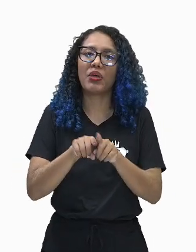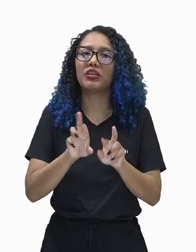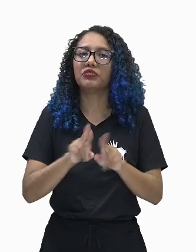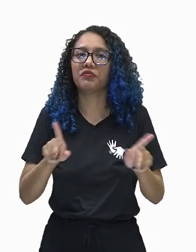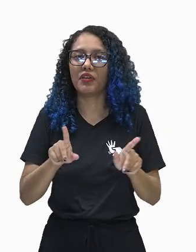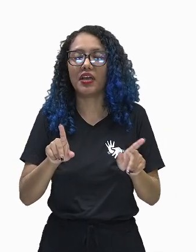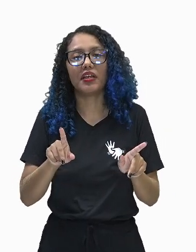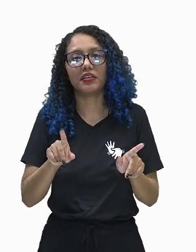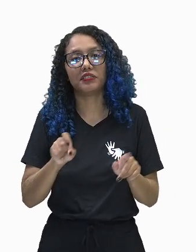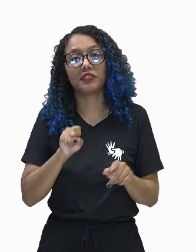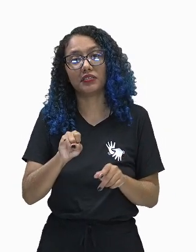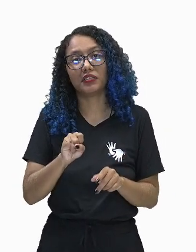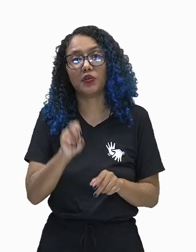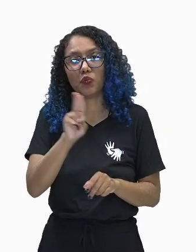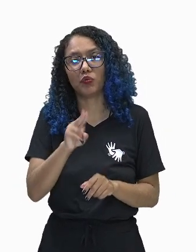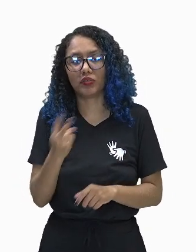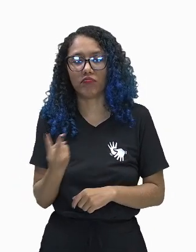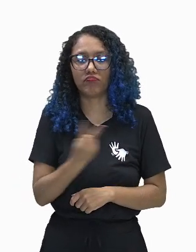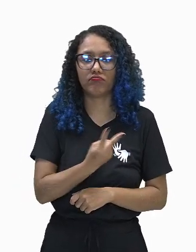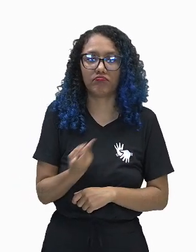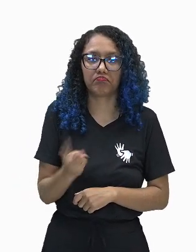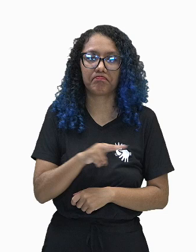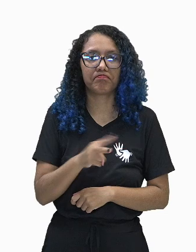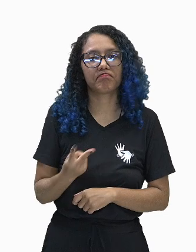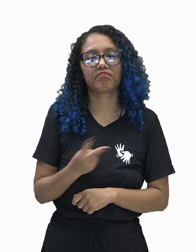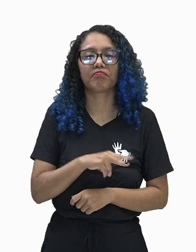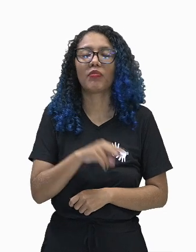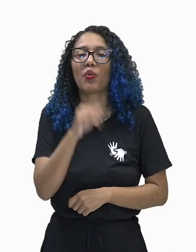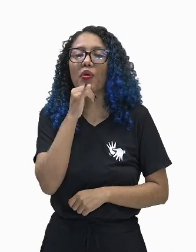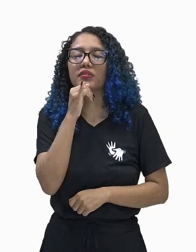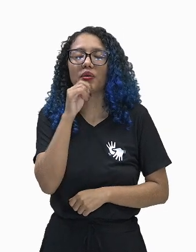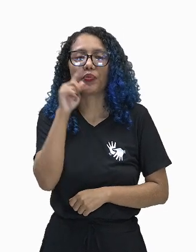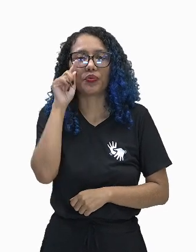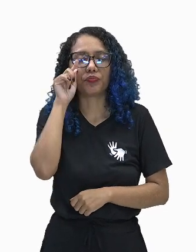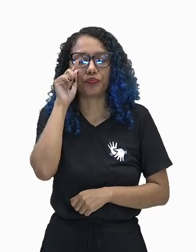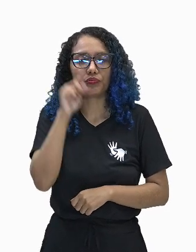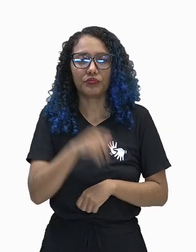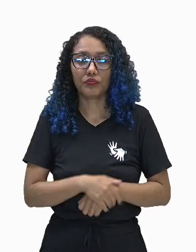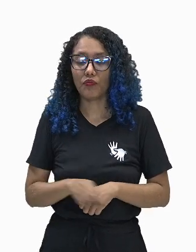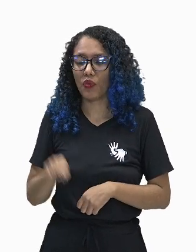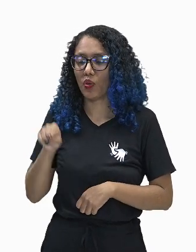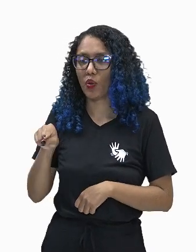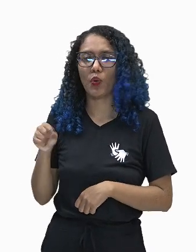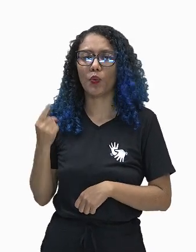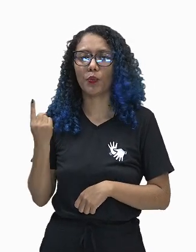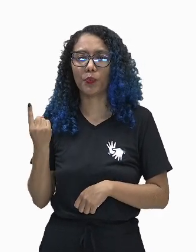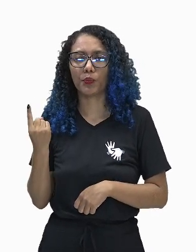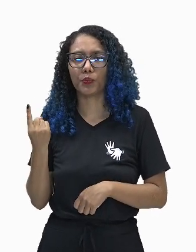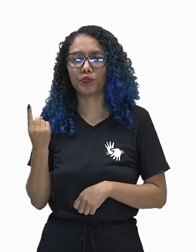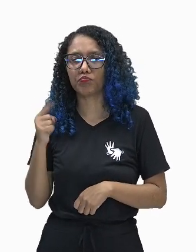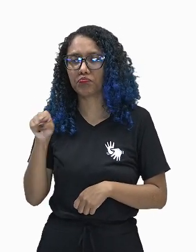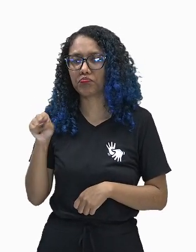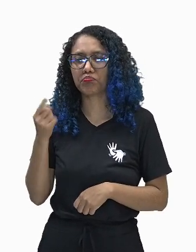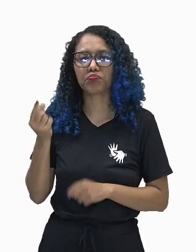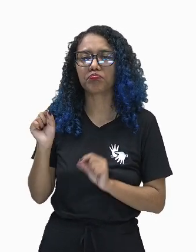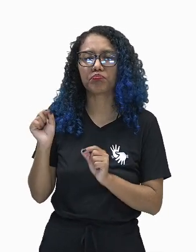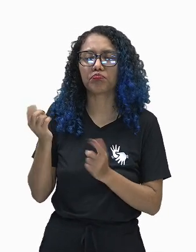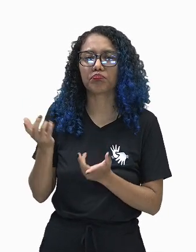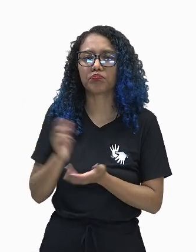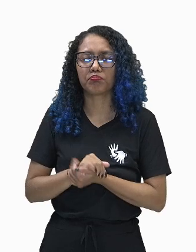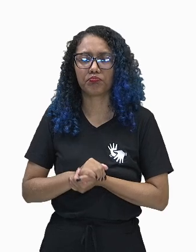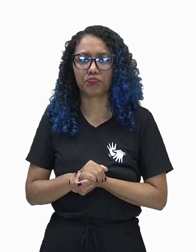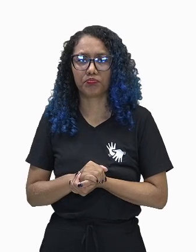microscópio óptico e o eletrônico. Posso lhes dizer que no microscópio óptico, que ele tem uma tecnologia